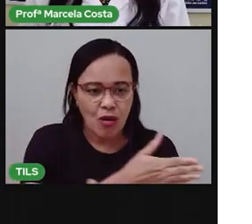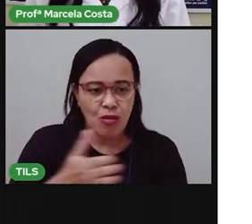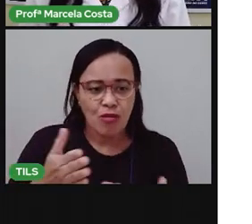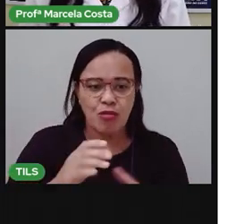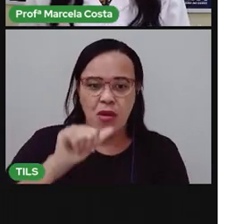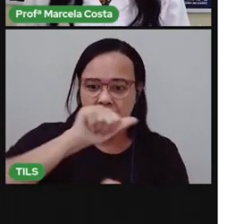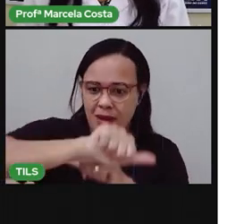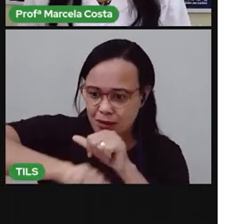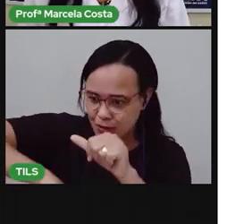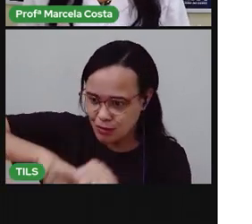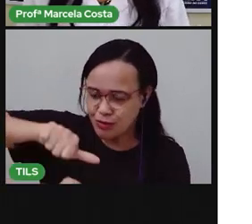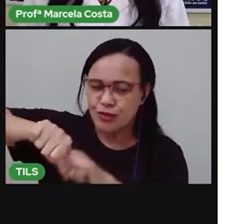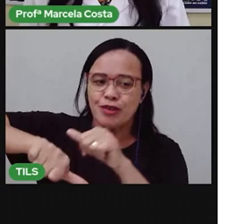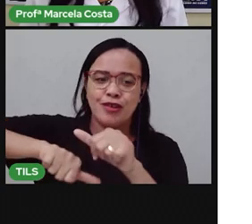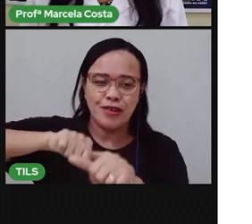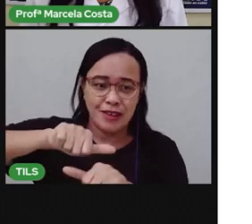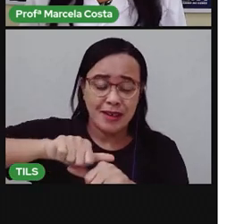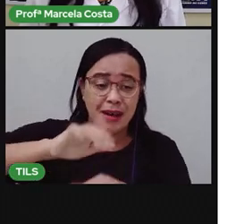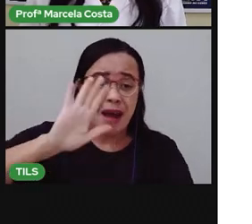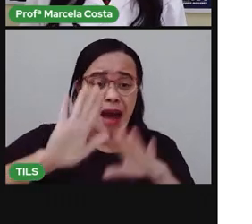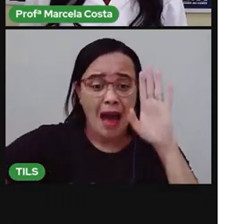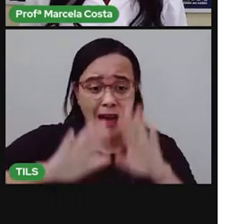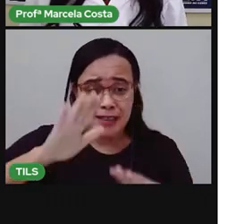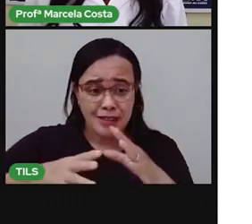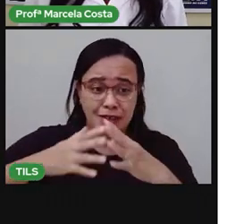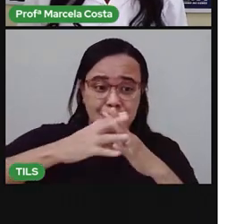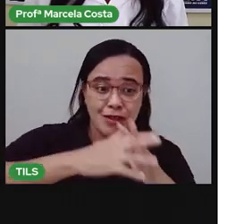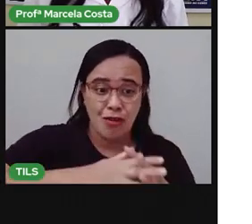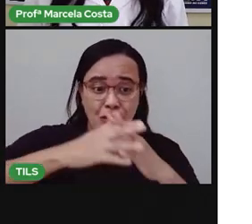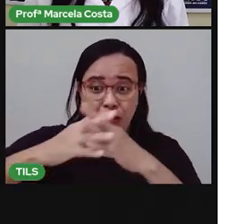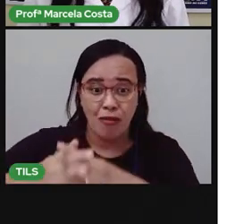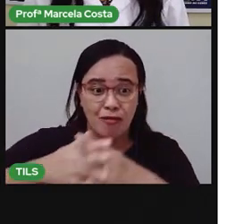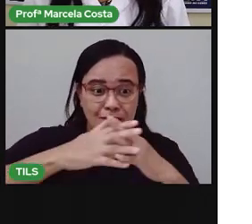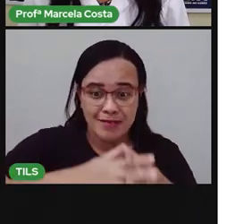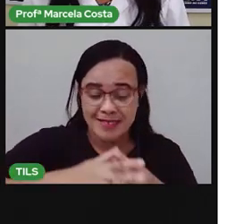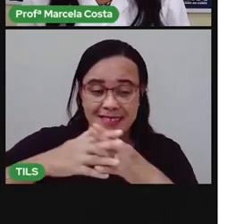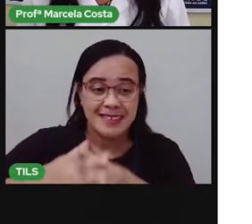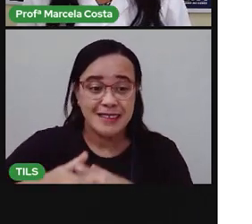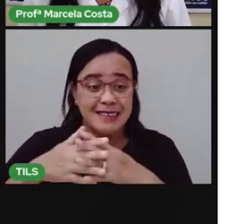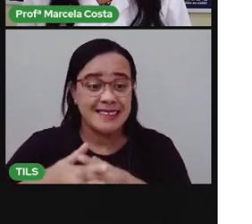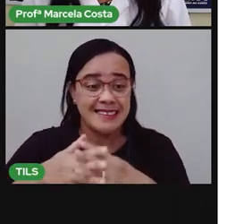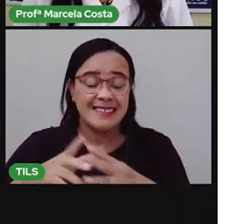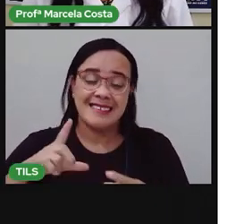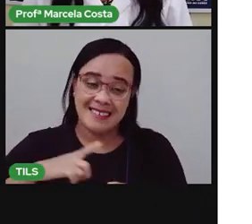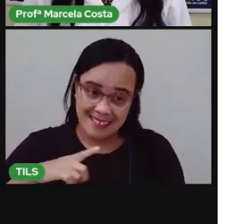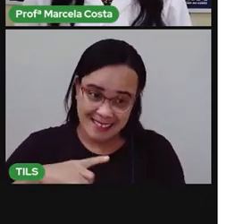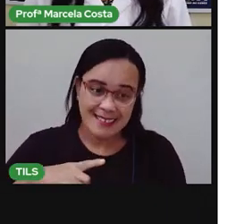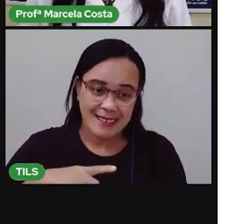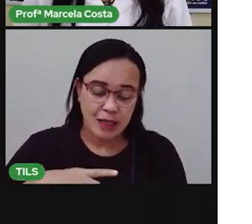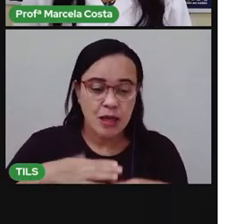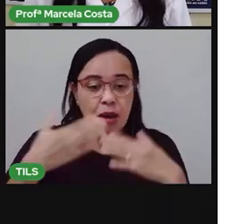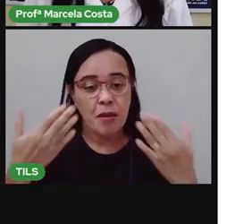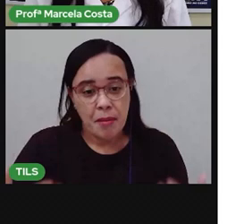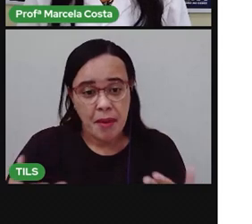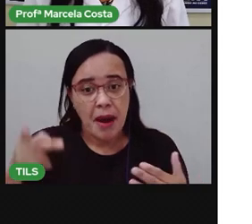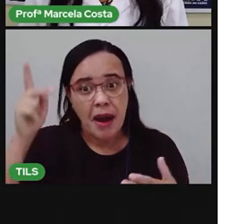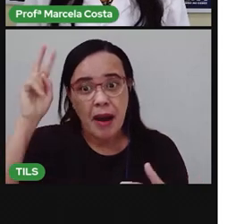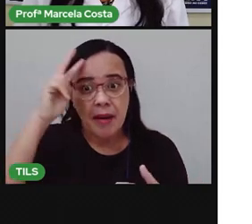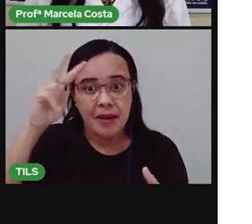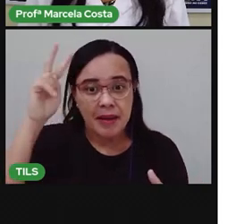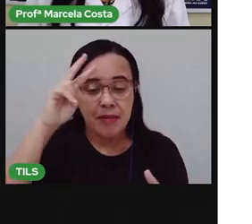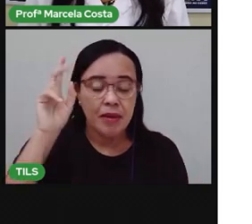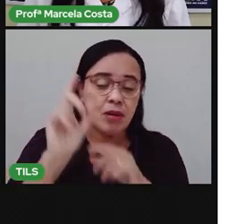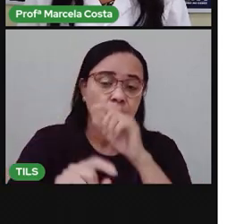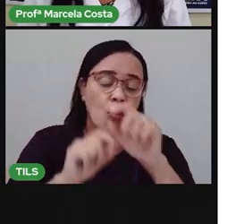do produto pelo nome da marca. Tá? Mas, lembre-se que você vai procurar no produto,